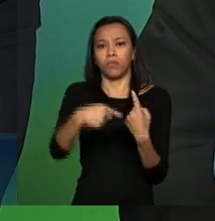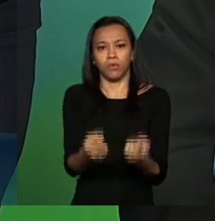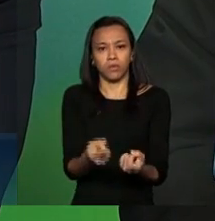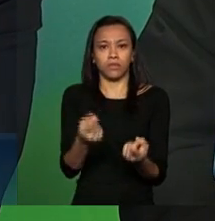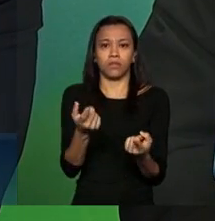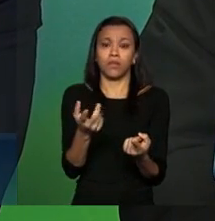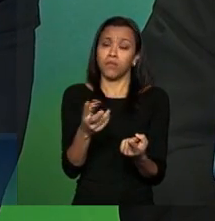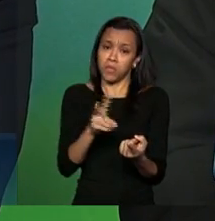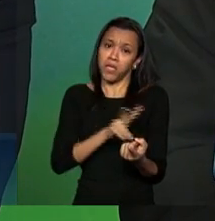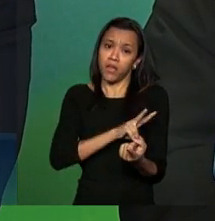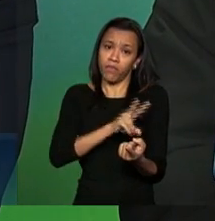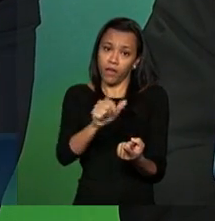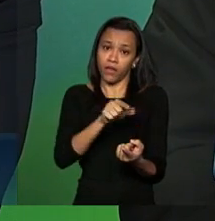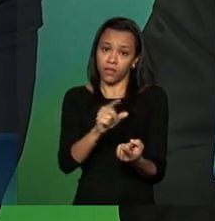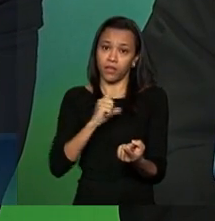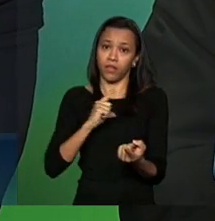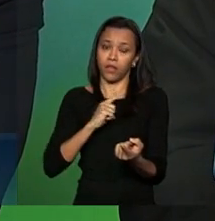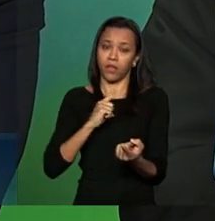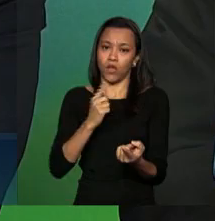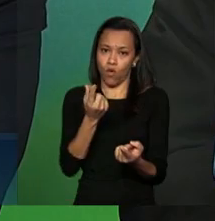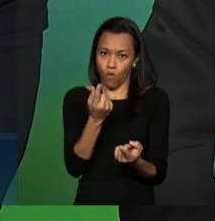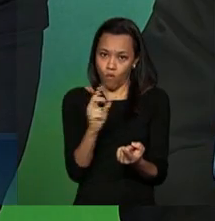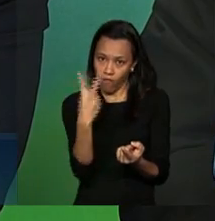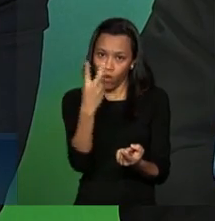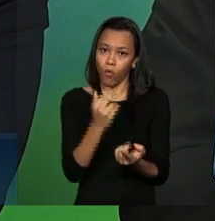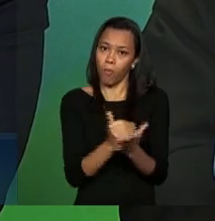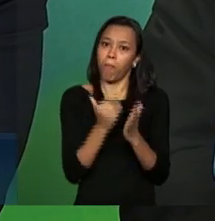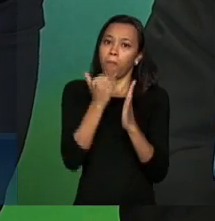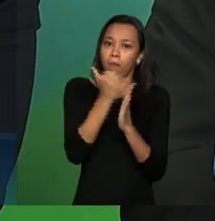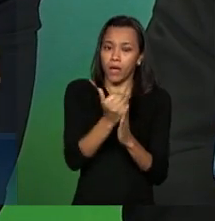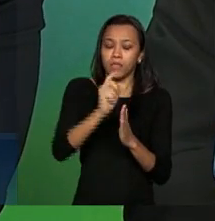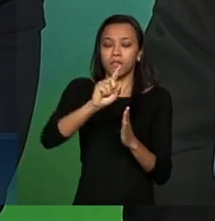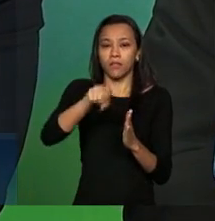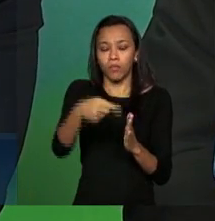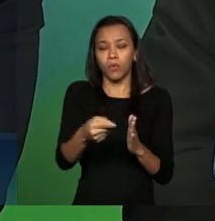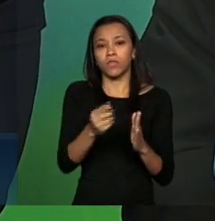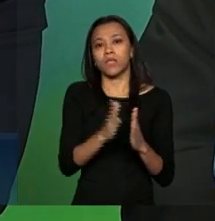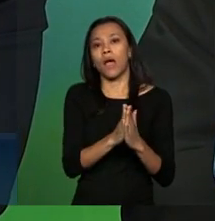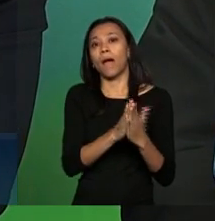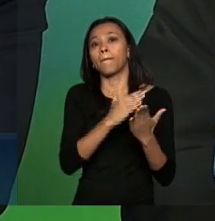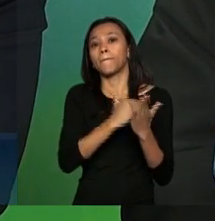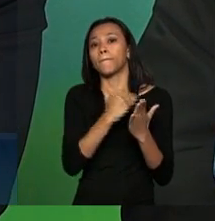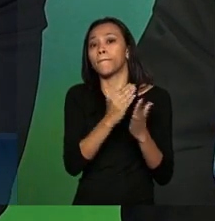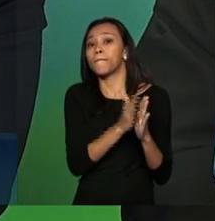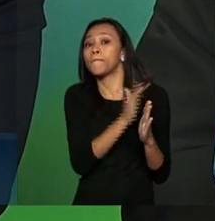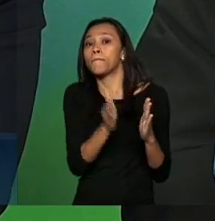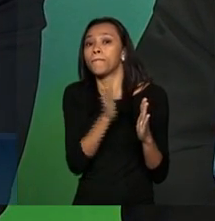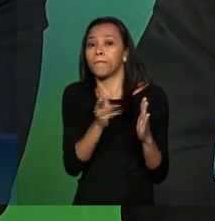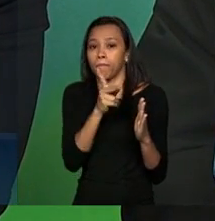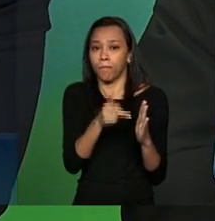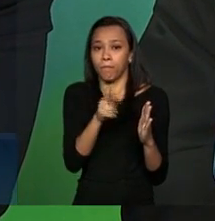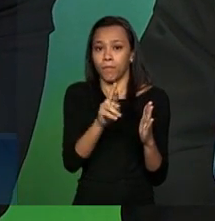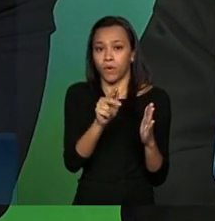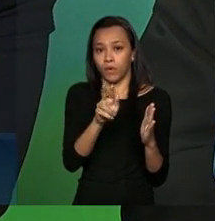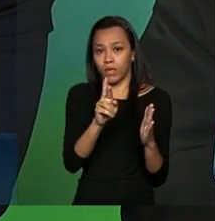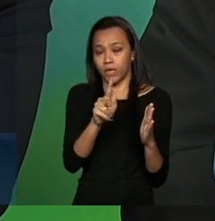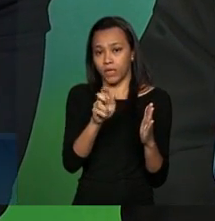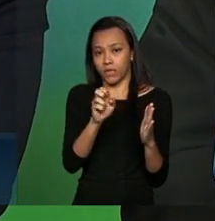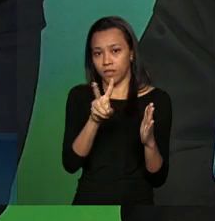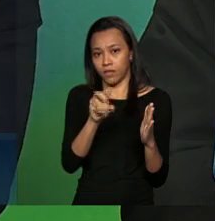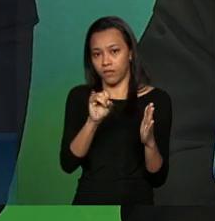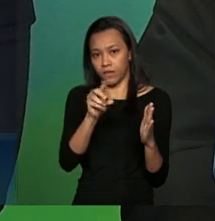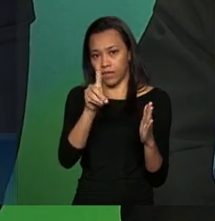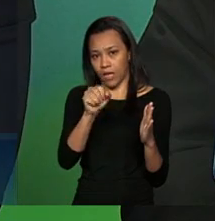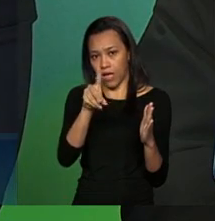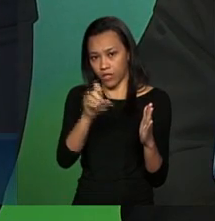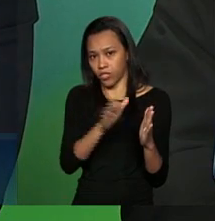despesa porque ele vai levar um valor maior mas depois a progressividade como o ministro levy diz estabiliza essa relação entre a opção